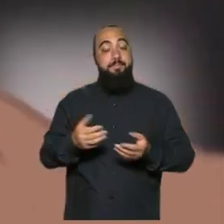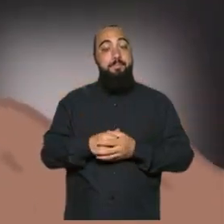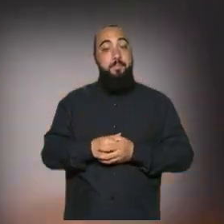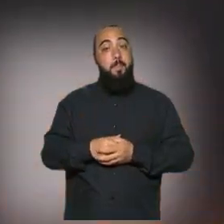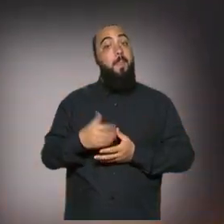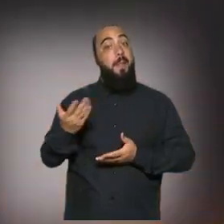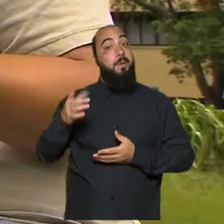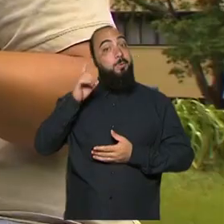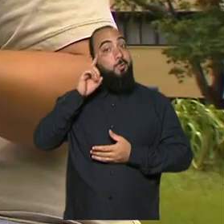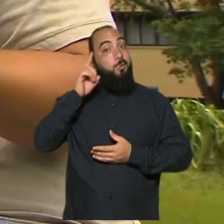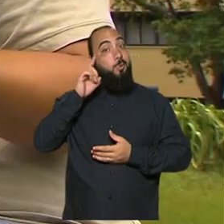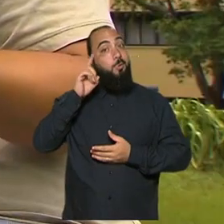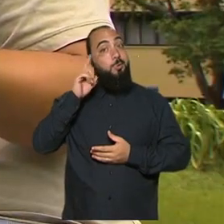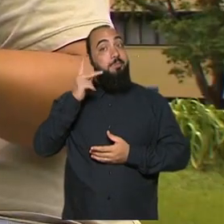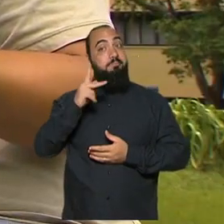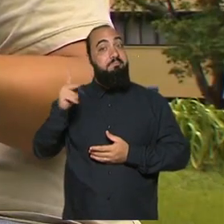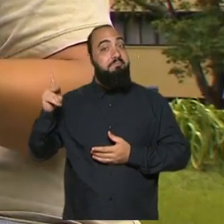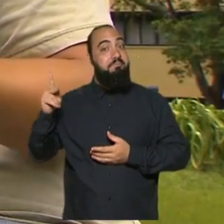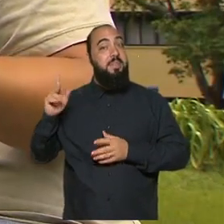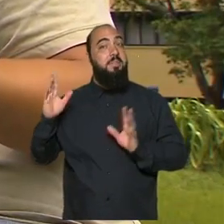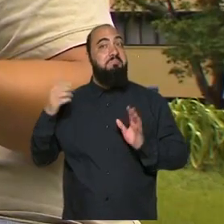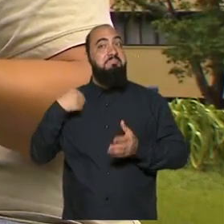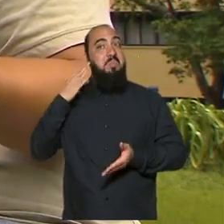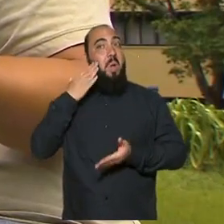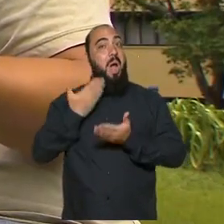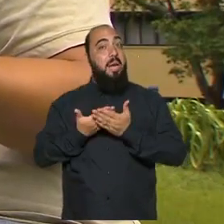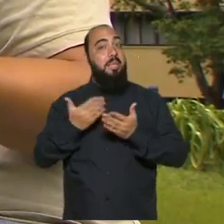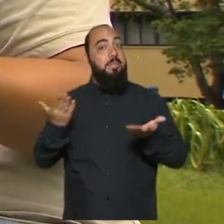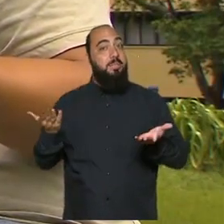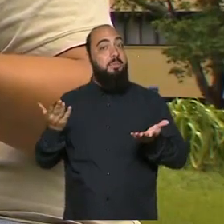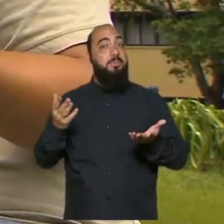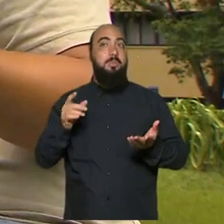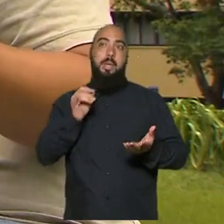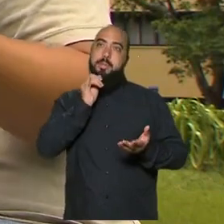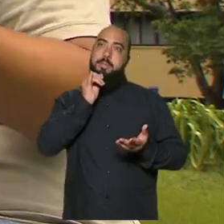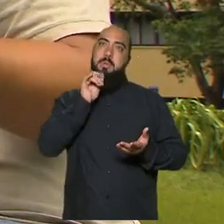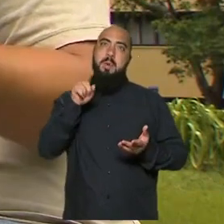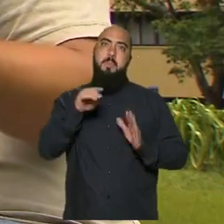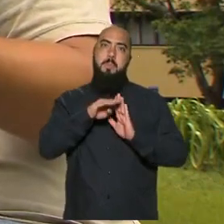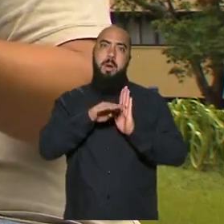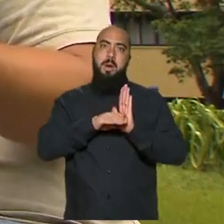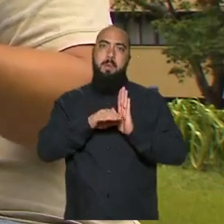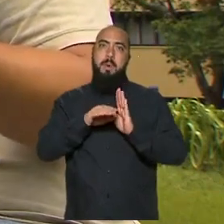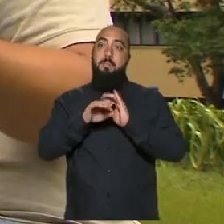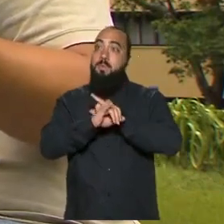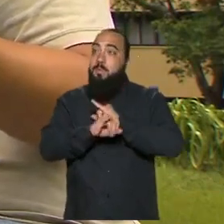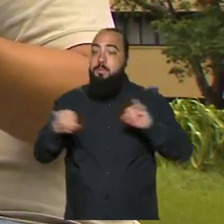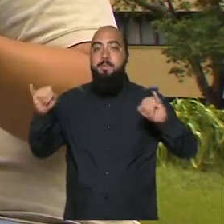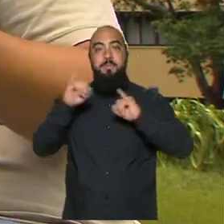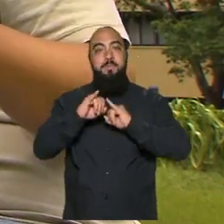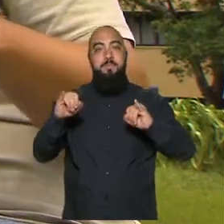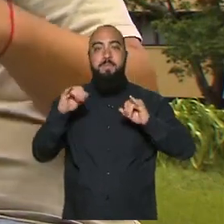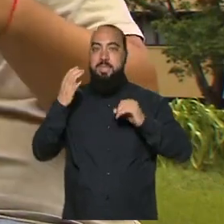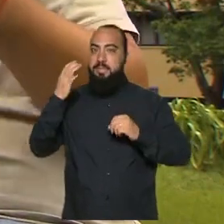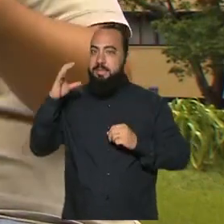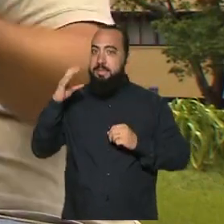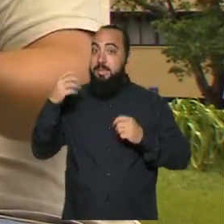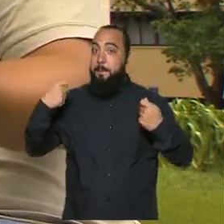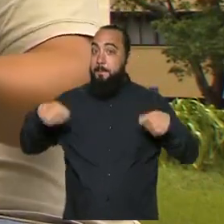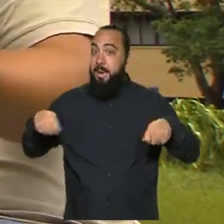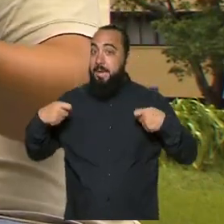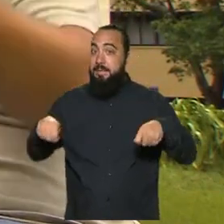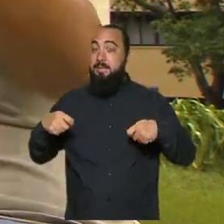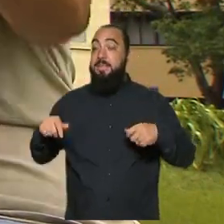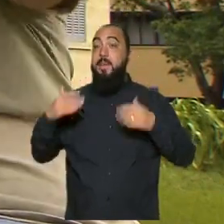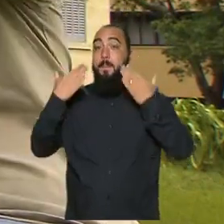eu acredito que o programa destinado à divulgação científica, ele precisa